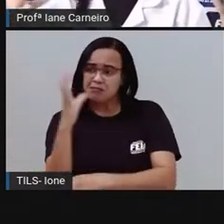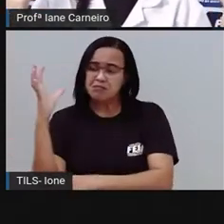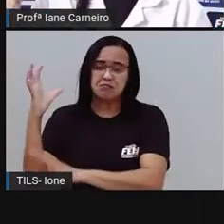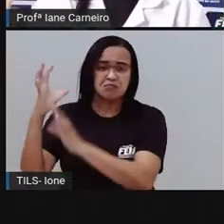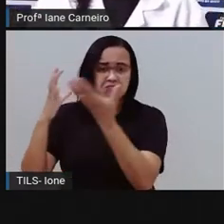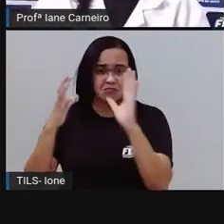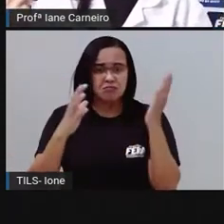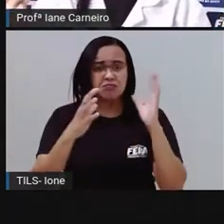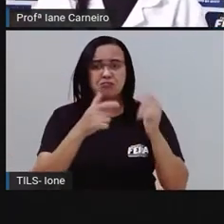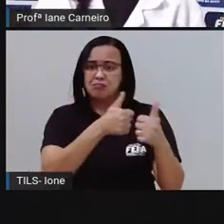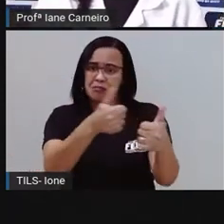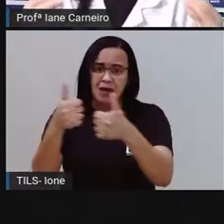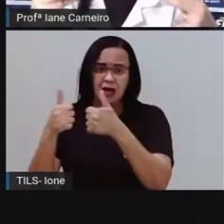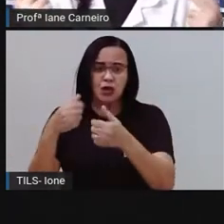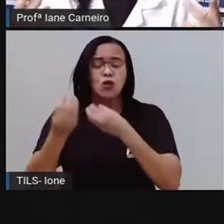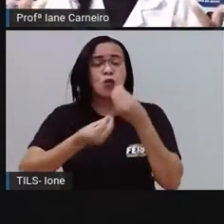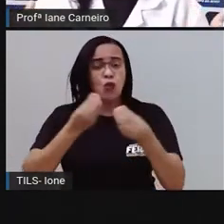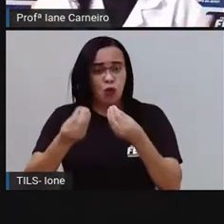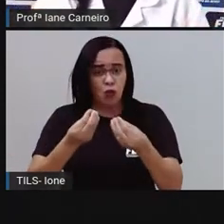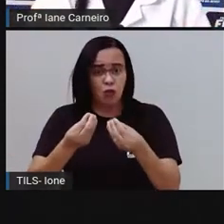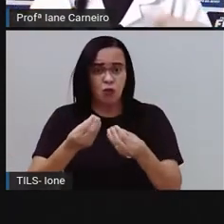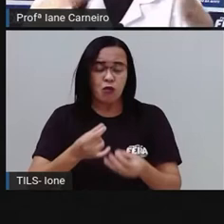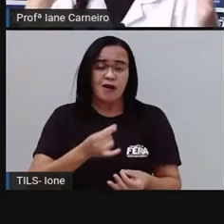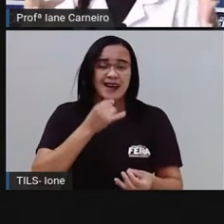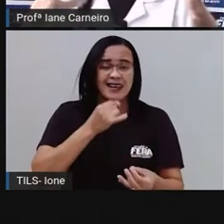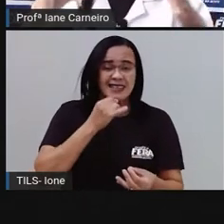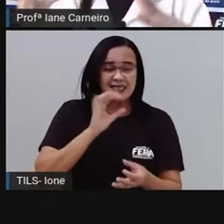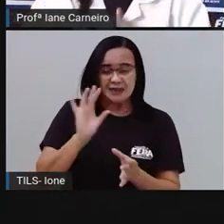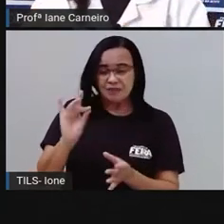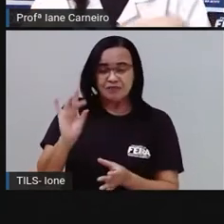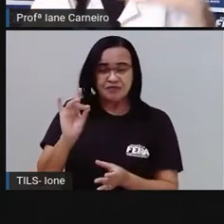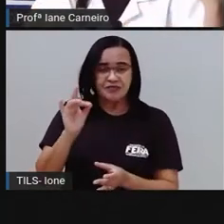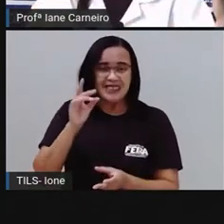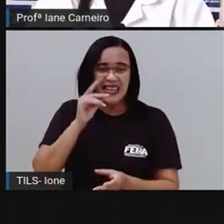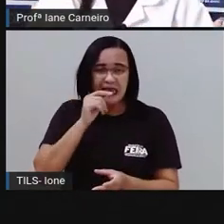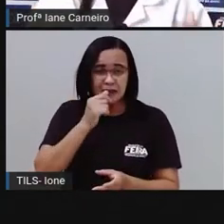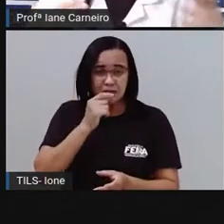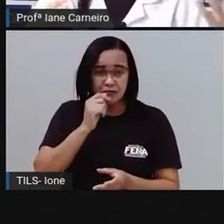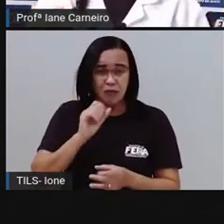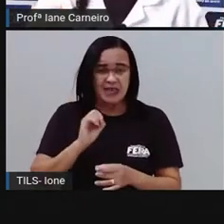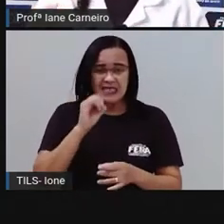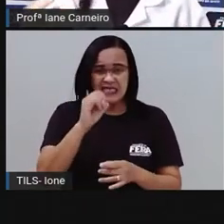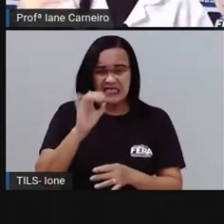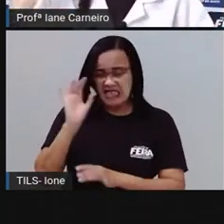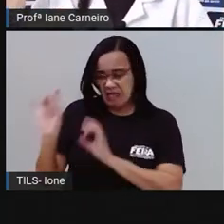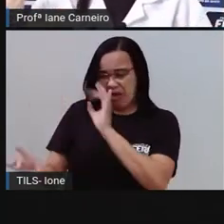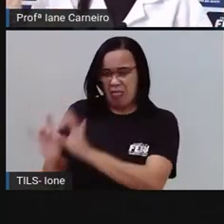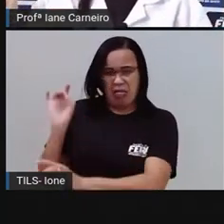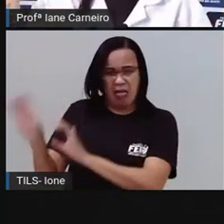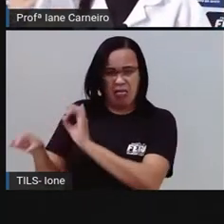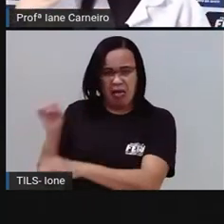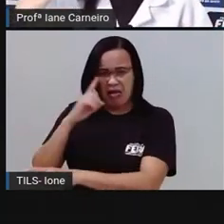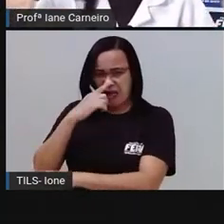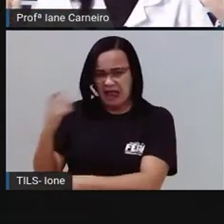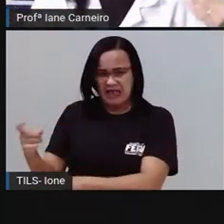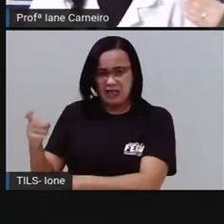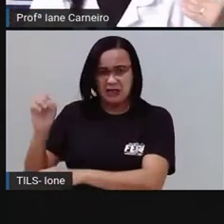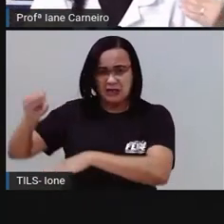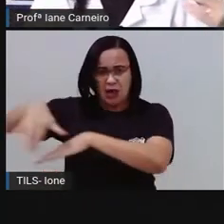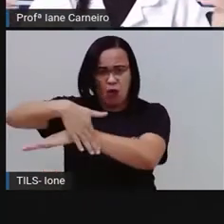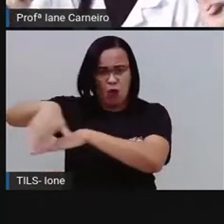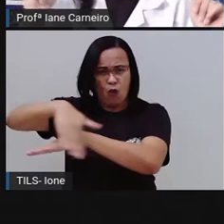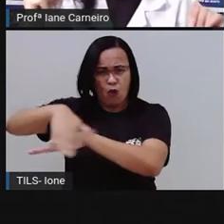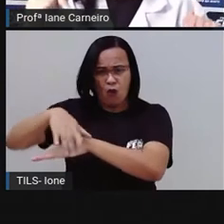quanto tempo será que aquele chiclete vai ficar ali, se alguém não tirar e não descartar ele corretamente? Será que ele dura pouco ou muito